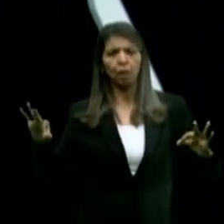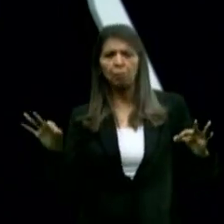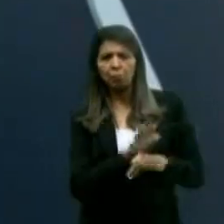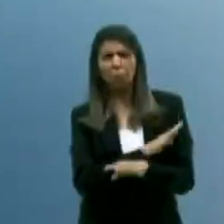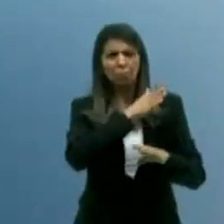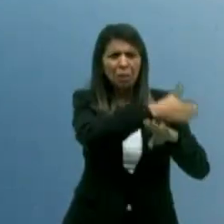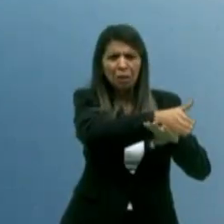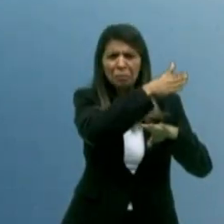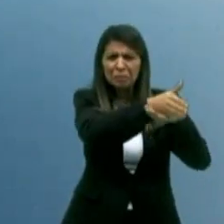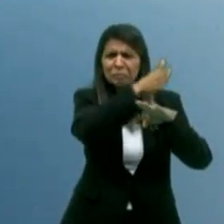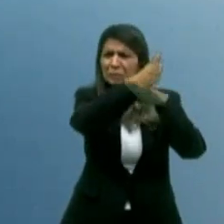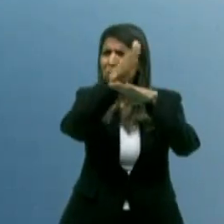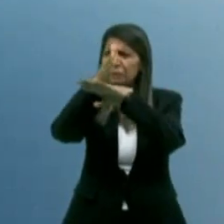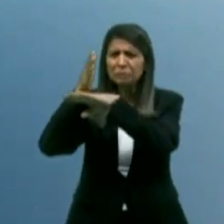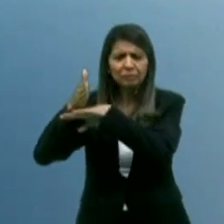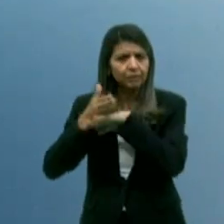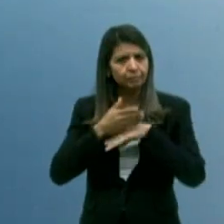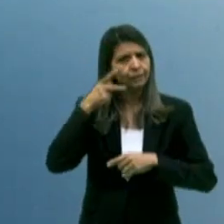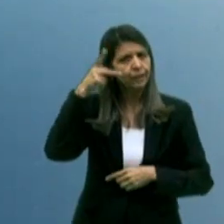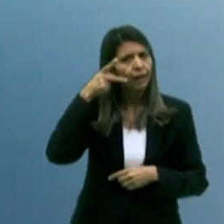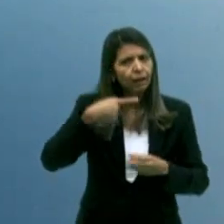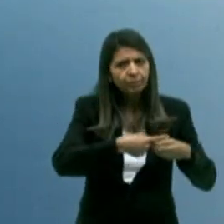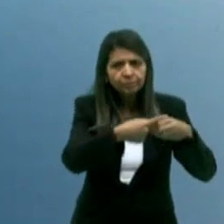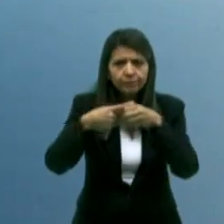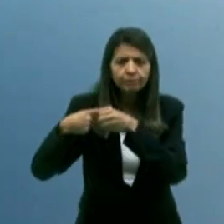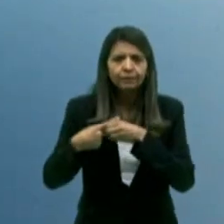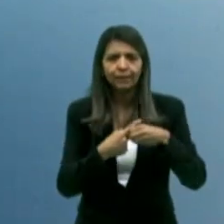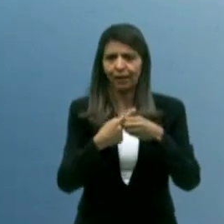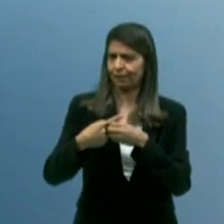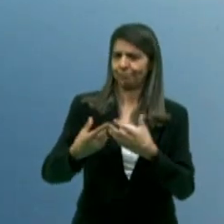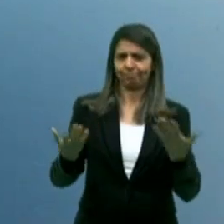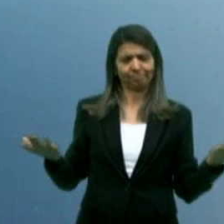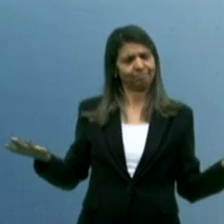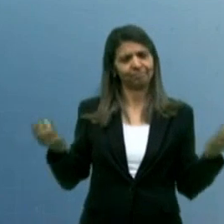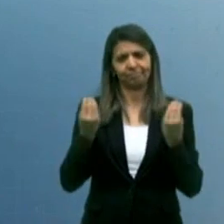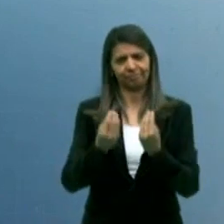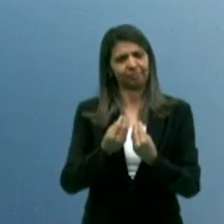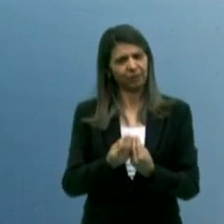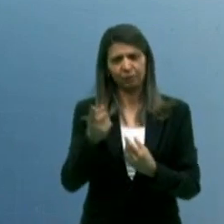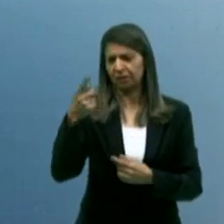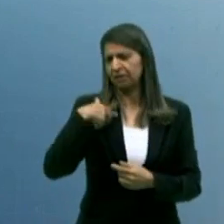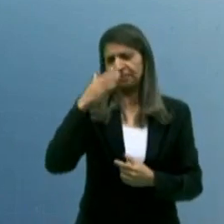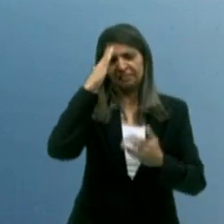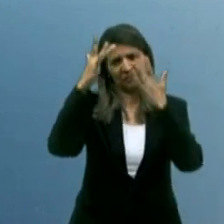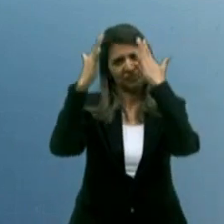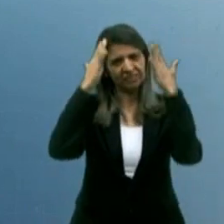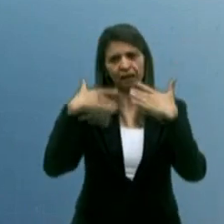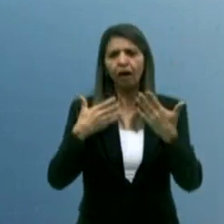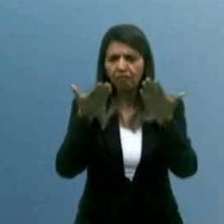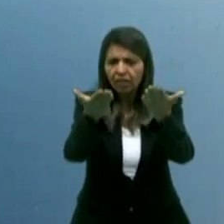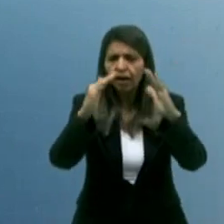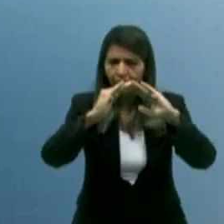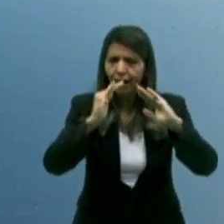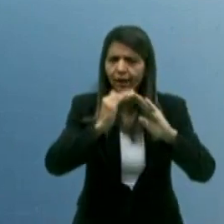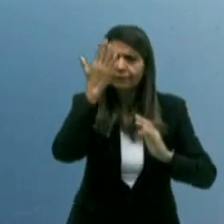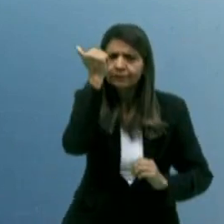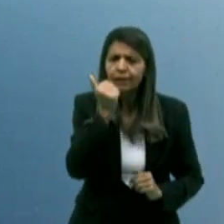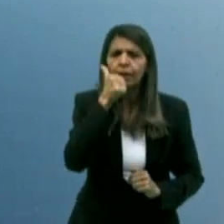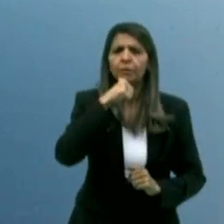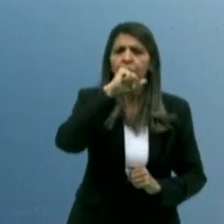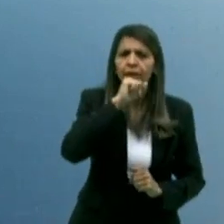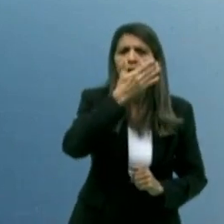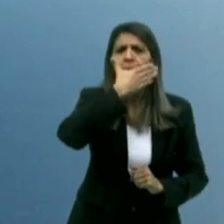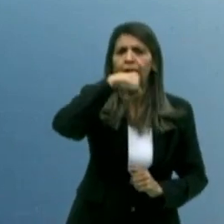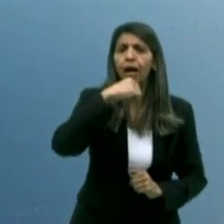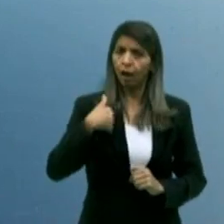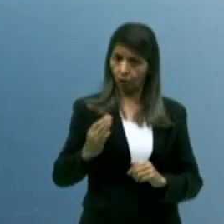E a saúde não é esse mundo fantástico que você está falando. Você que está em casa sabe disso, pai, mãe de família. Eu utilizo